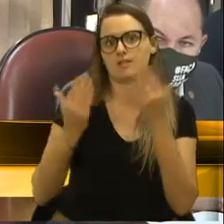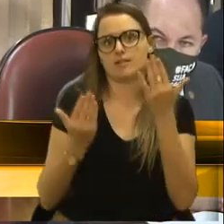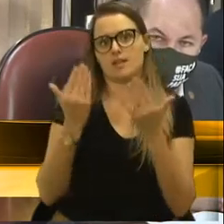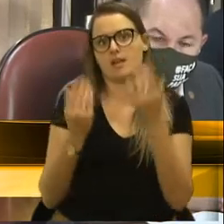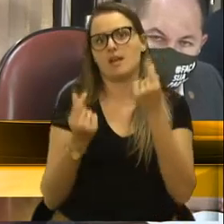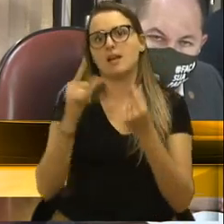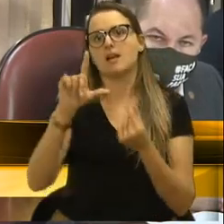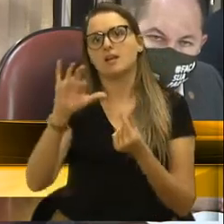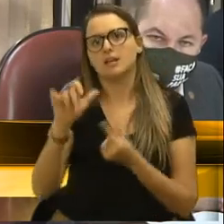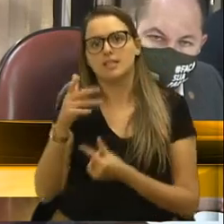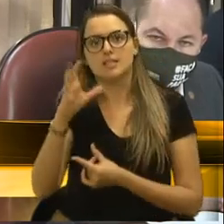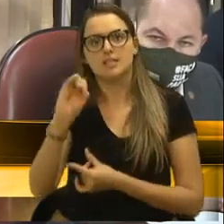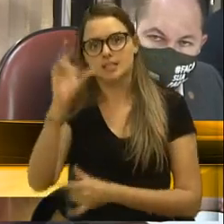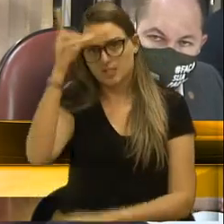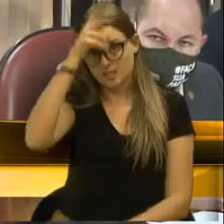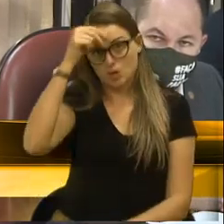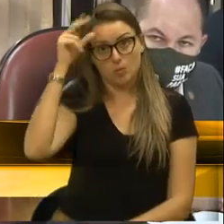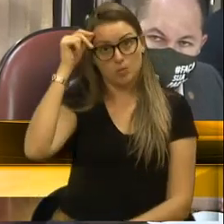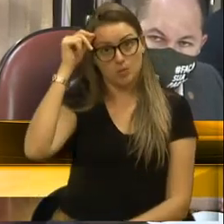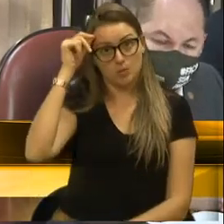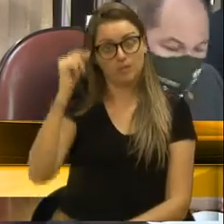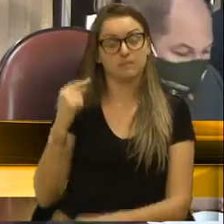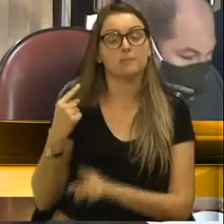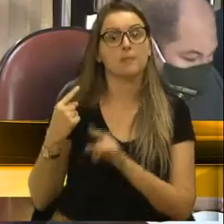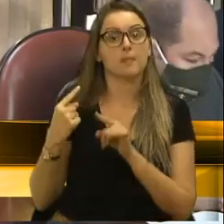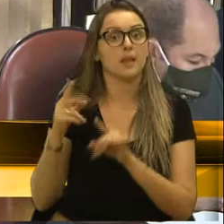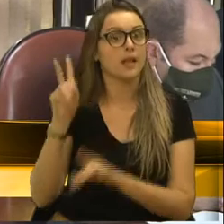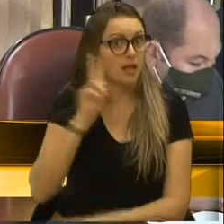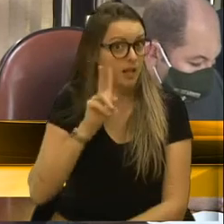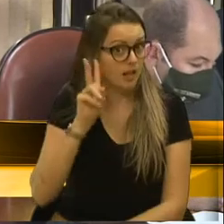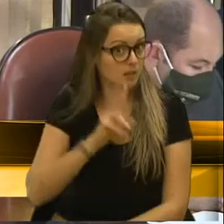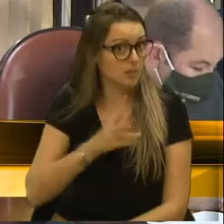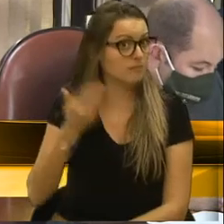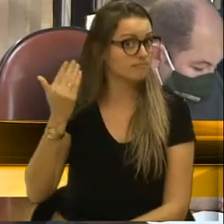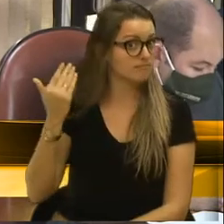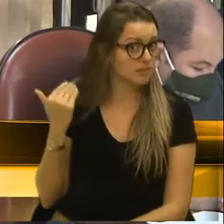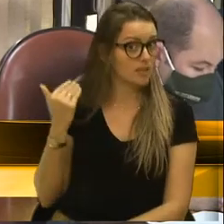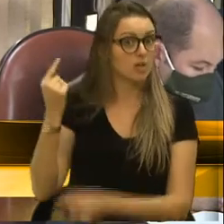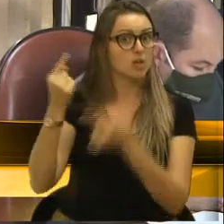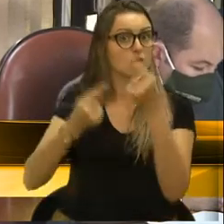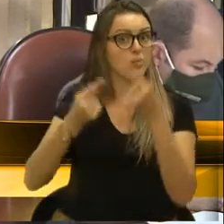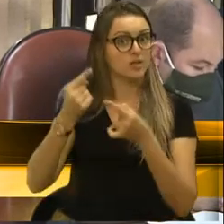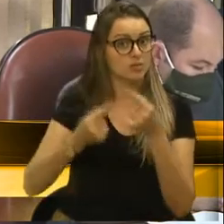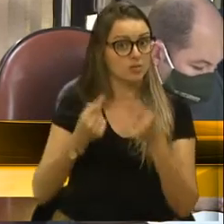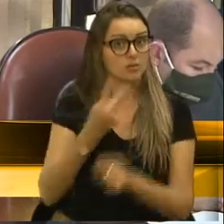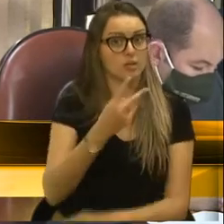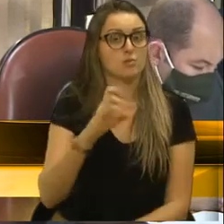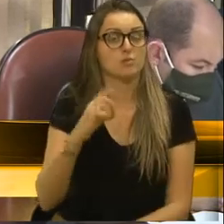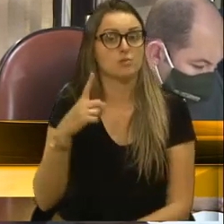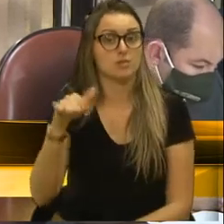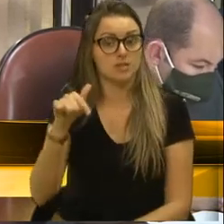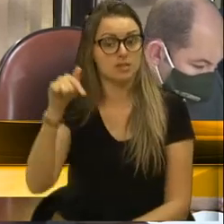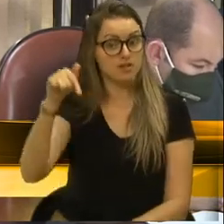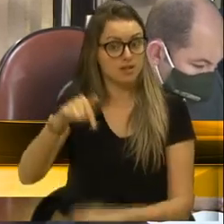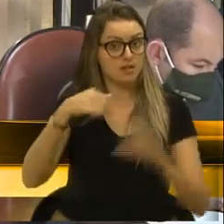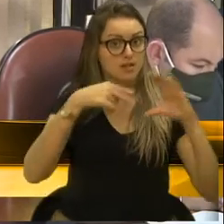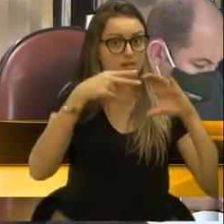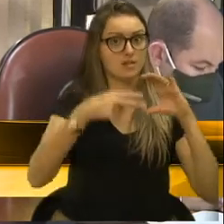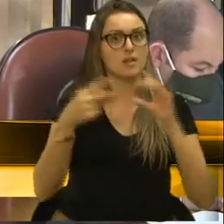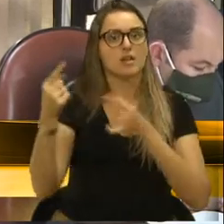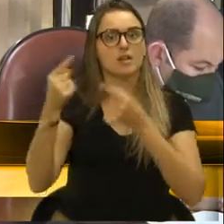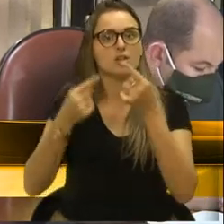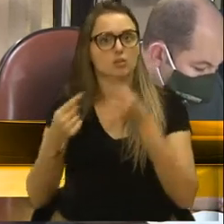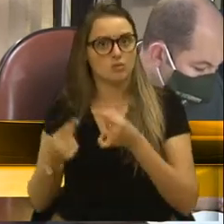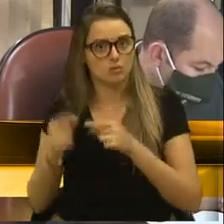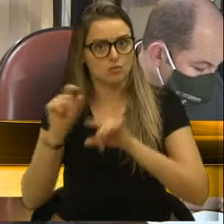público. Ora, a gente pode lembrar de um debate, em 2017, aqui nessa casa, em que foi debatida a